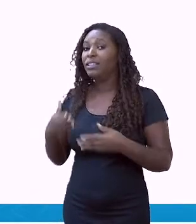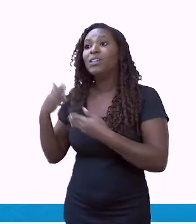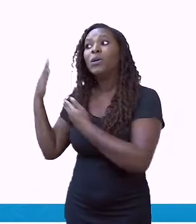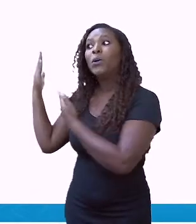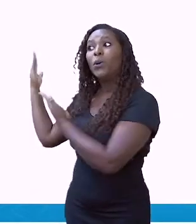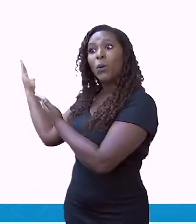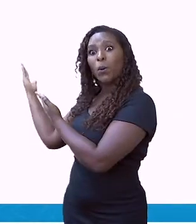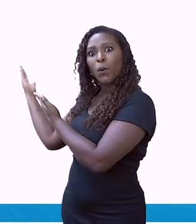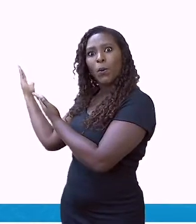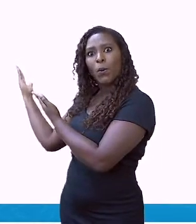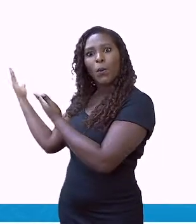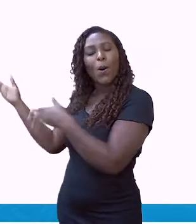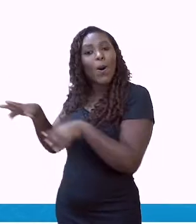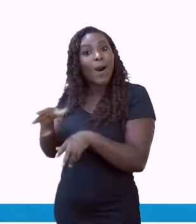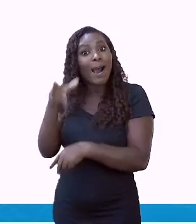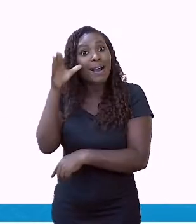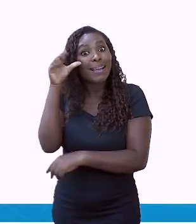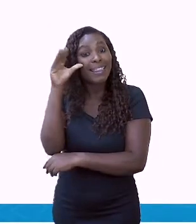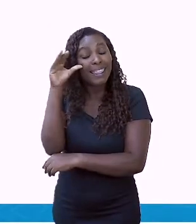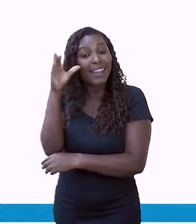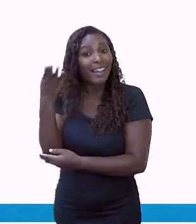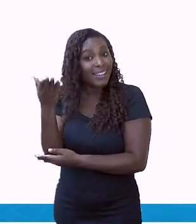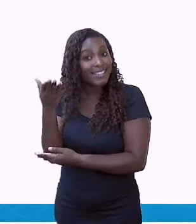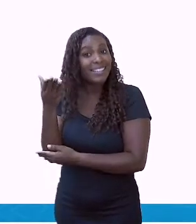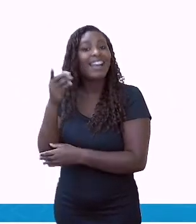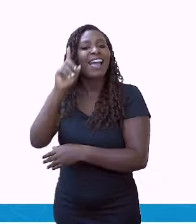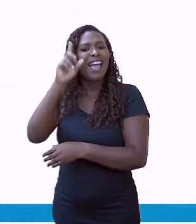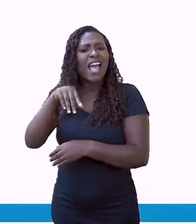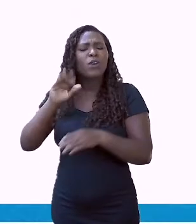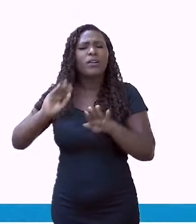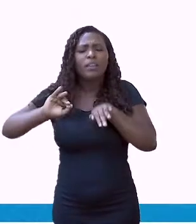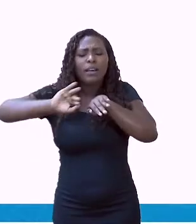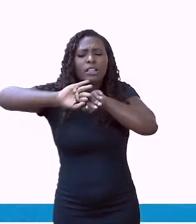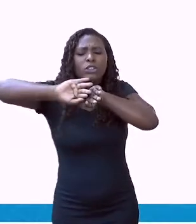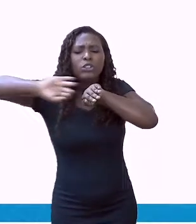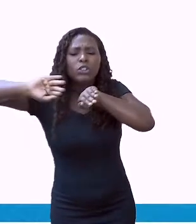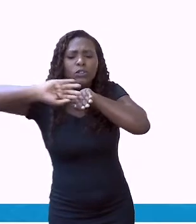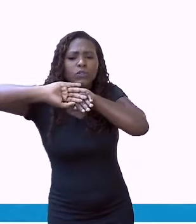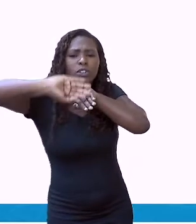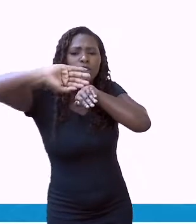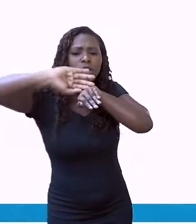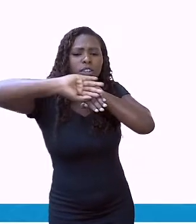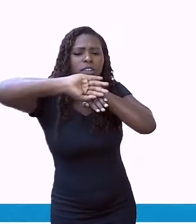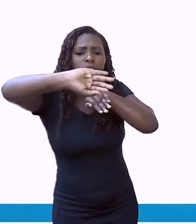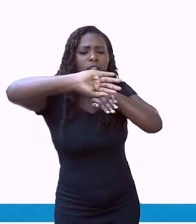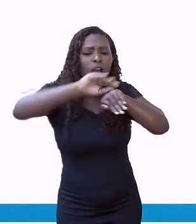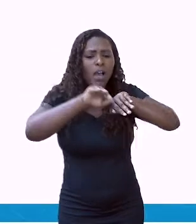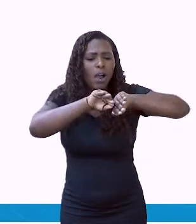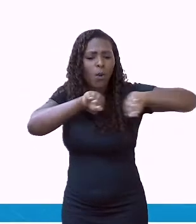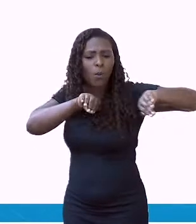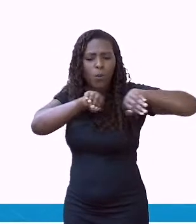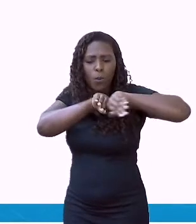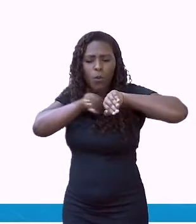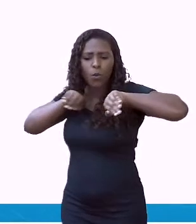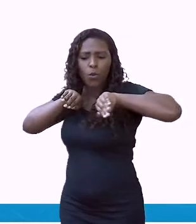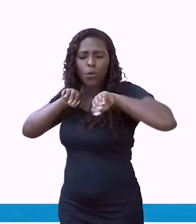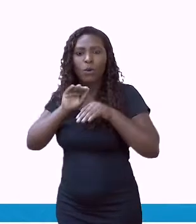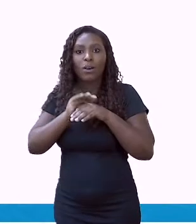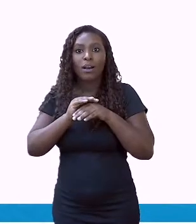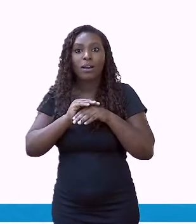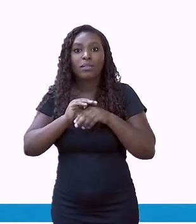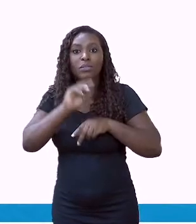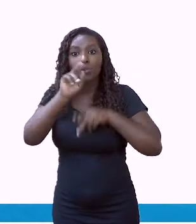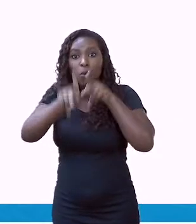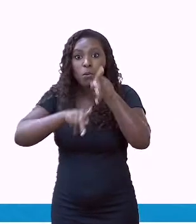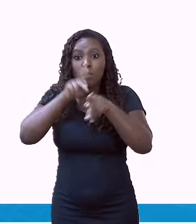Essa é a distribuição dessa população. Observe que a Rússia é o maior país do mundo.